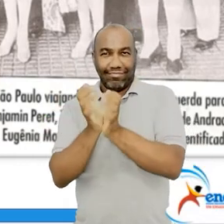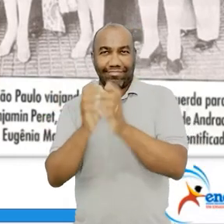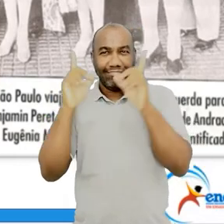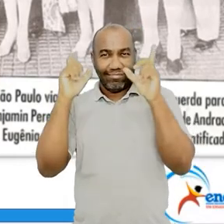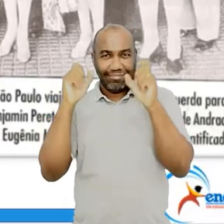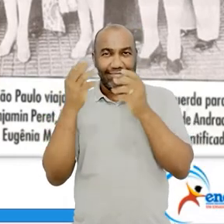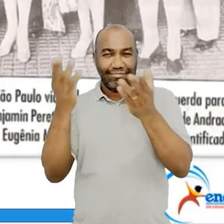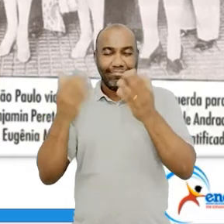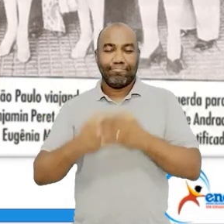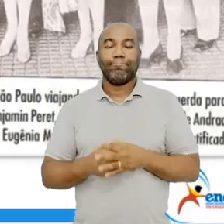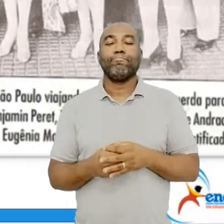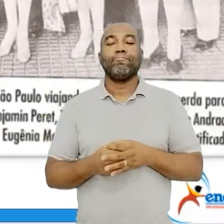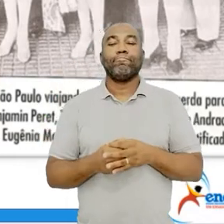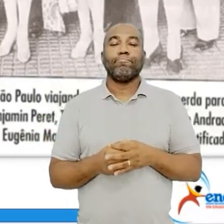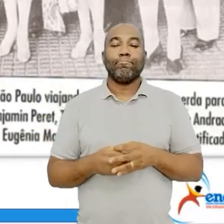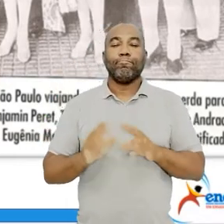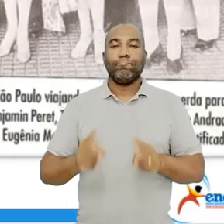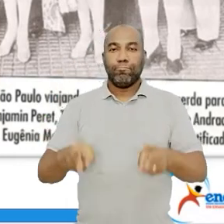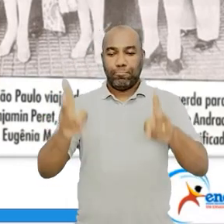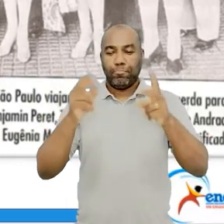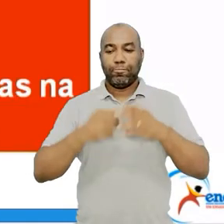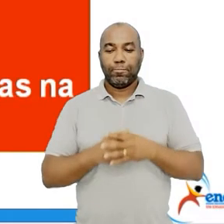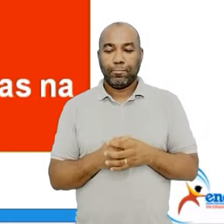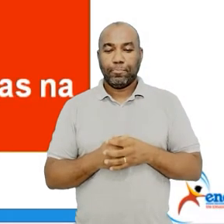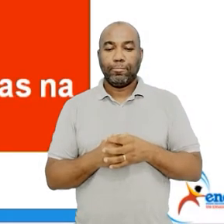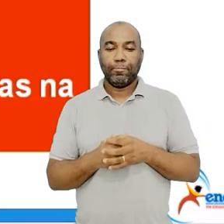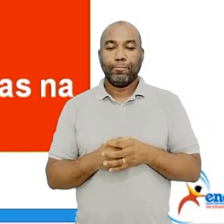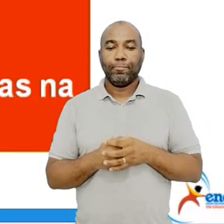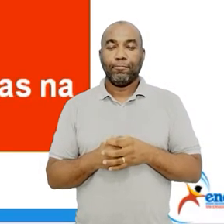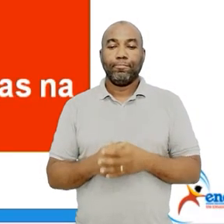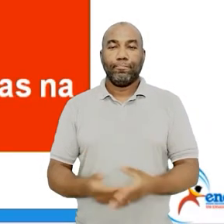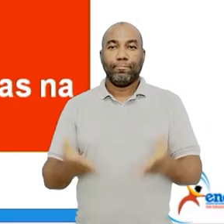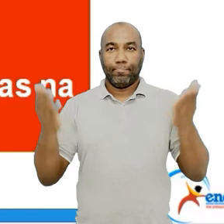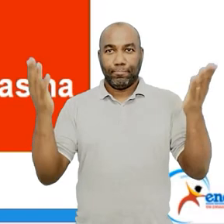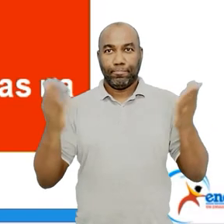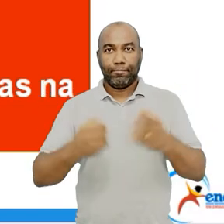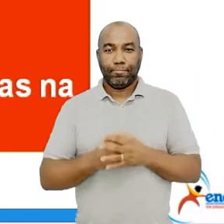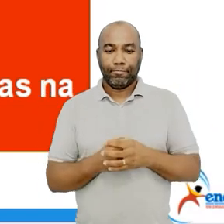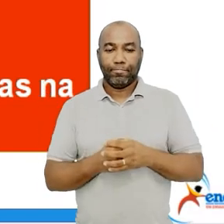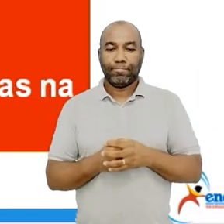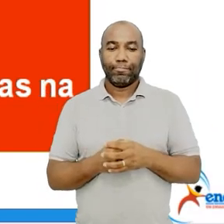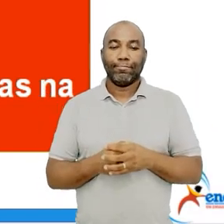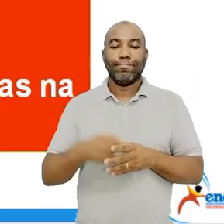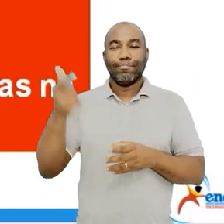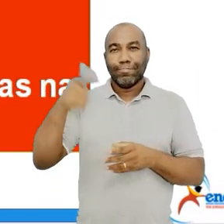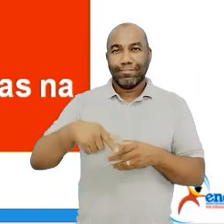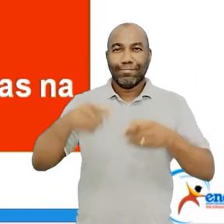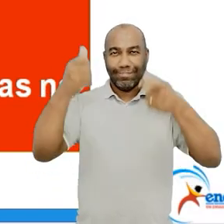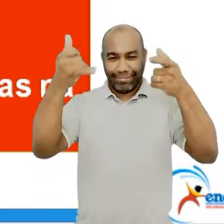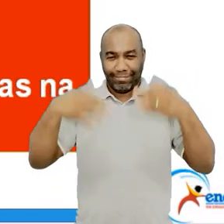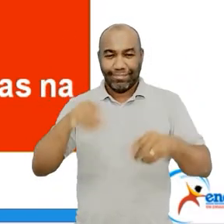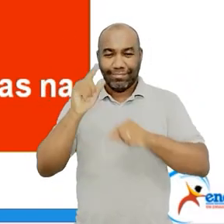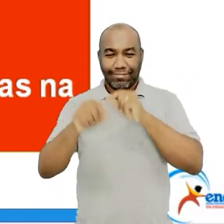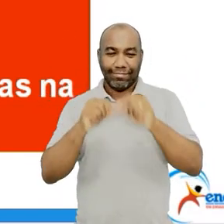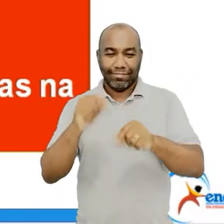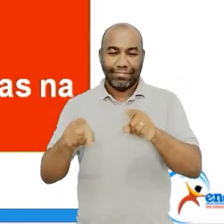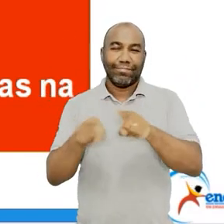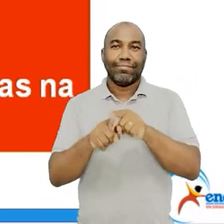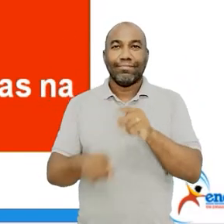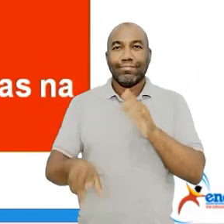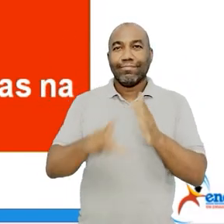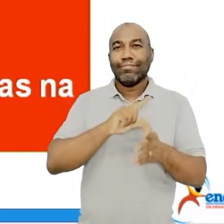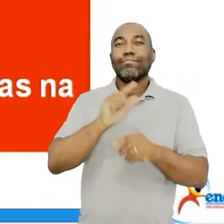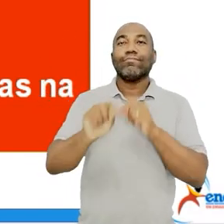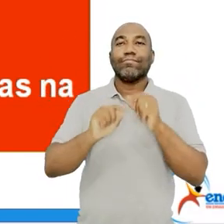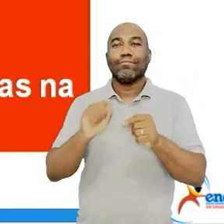adiante? E para vocês, aí eu já falei um pouquinho sobre essa questão